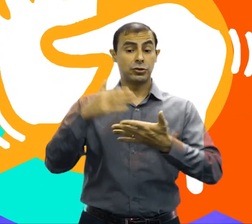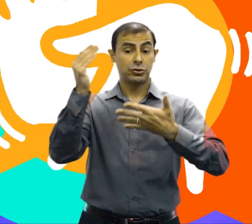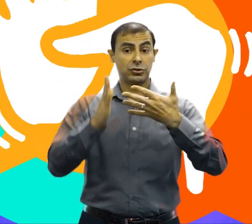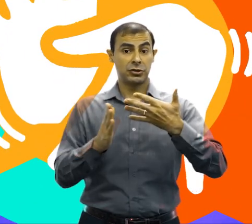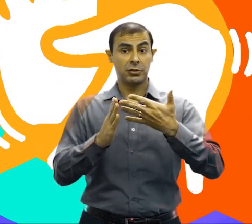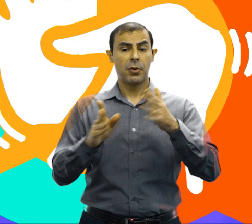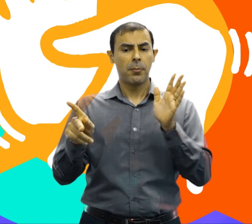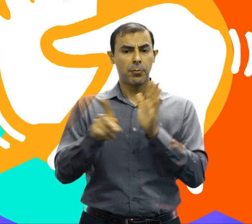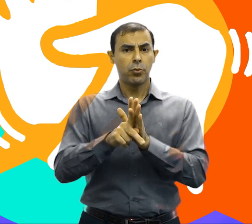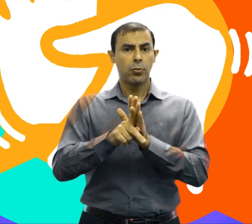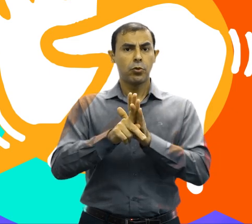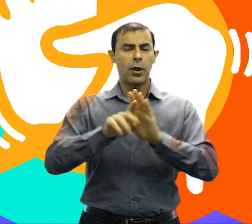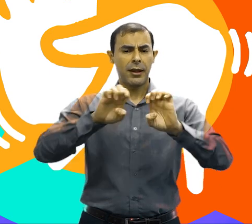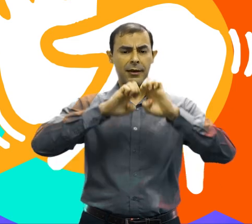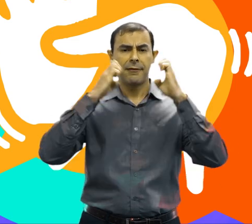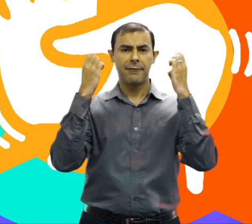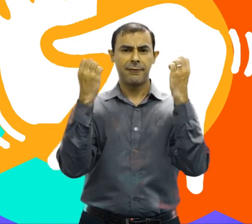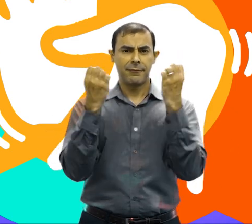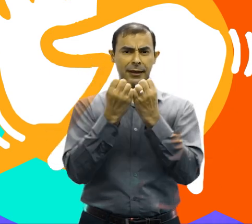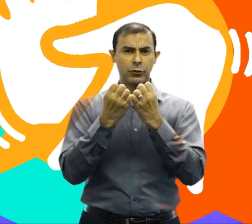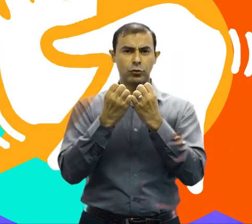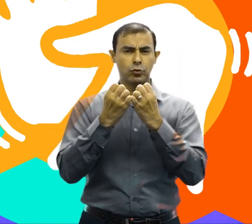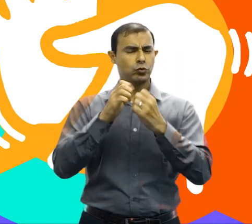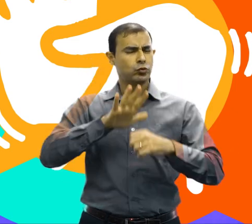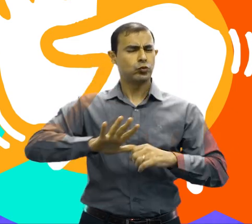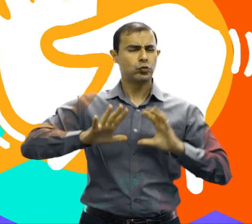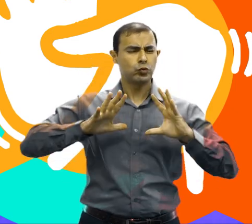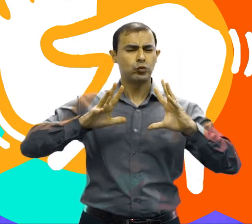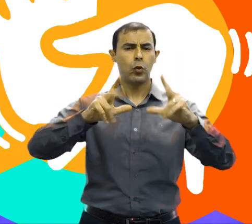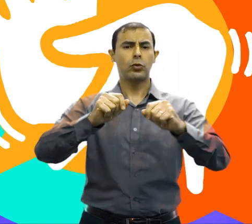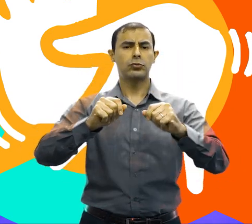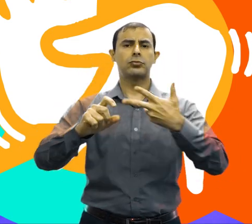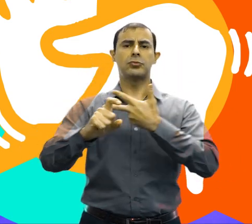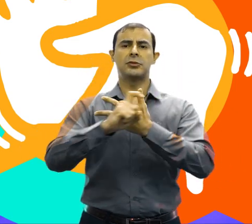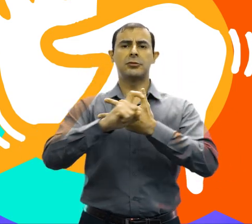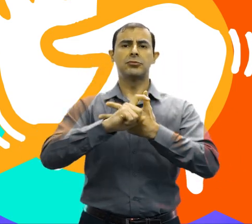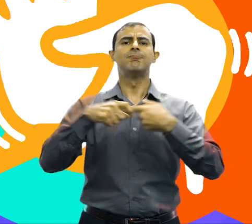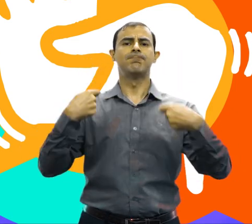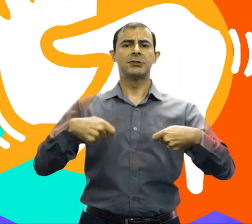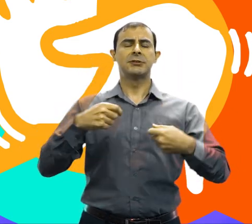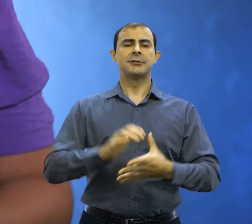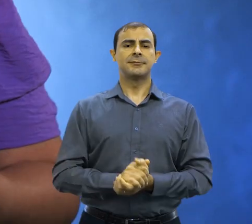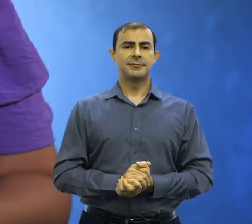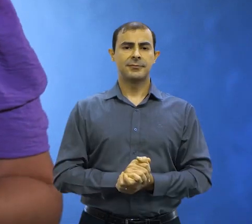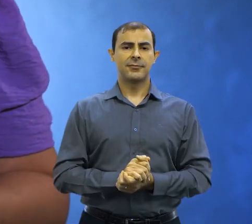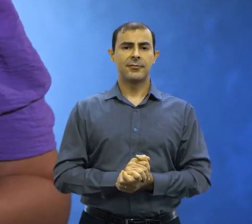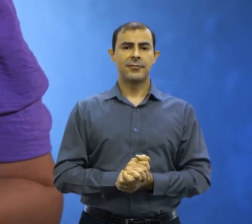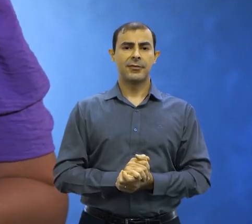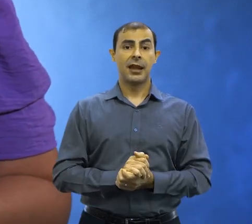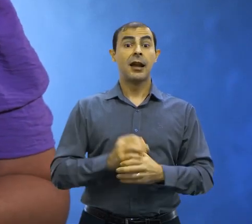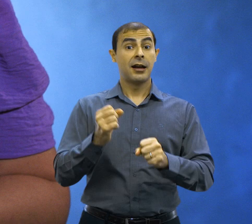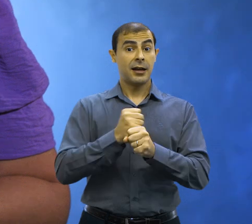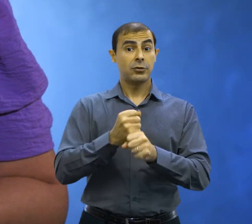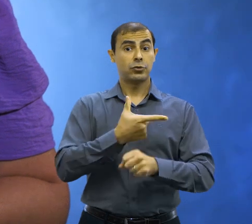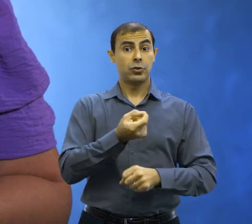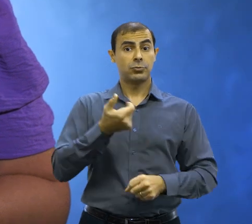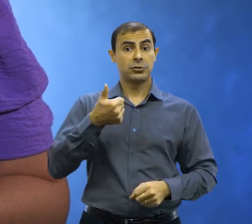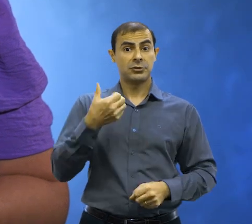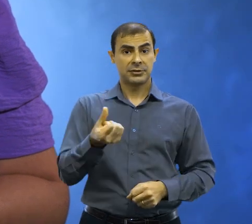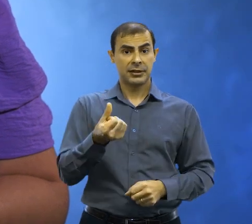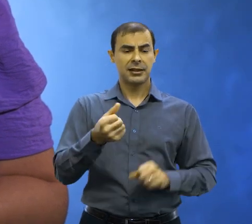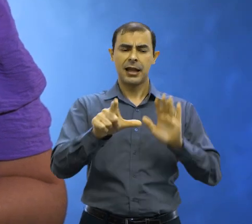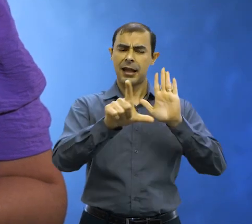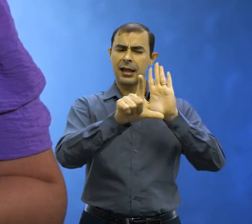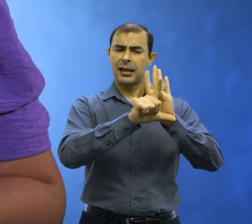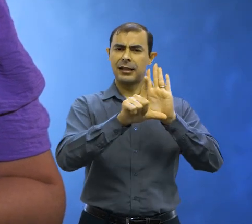os eventos públicos oficiais realizados pelo Executivo em Campo Grande. Em 2016, essa